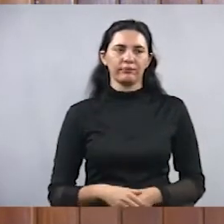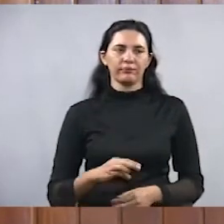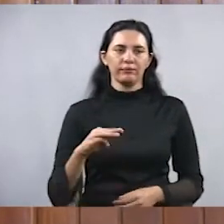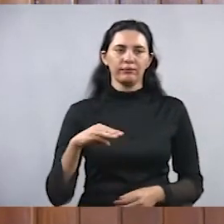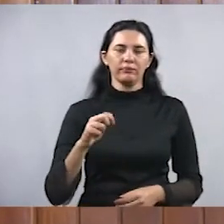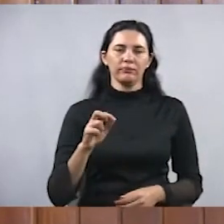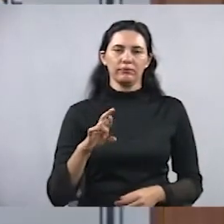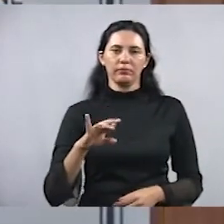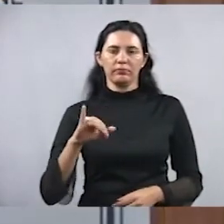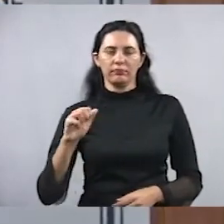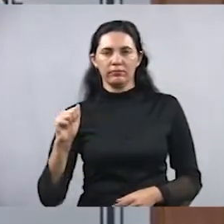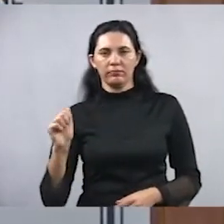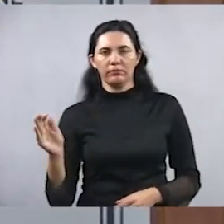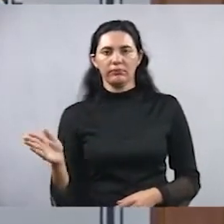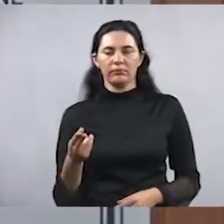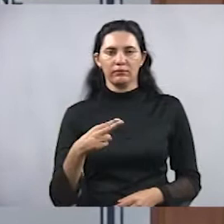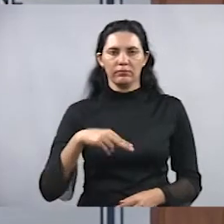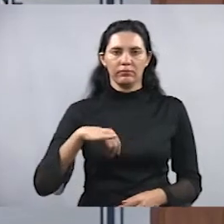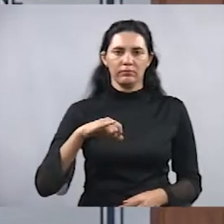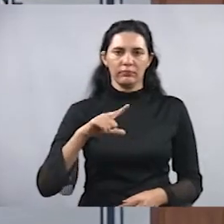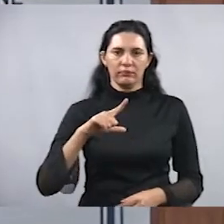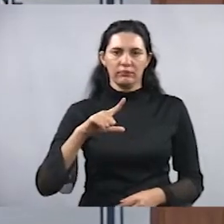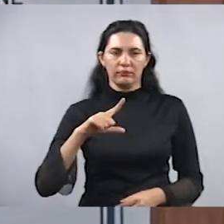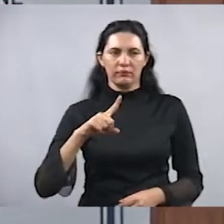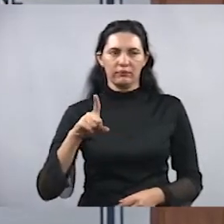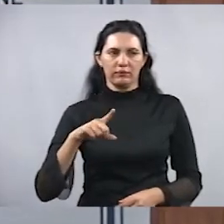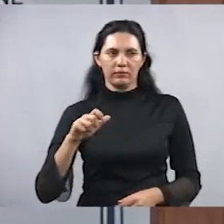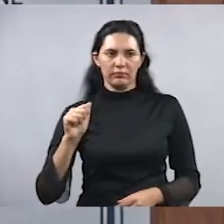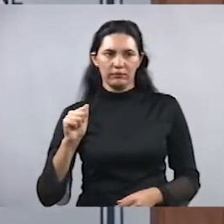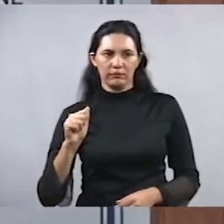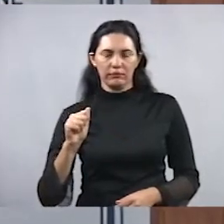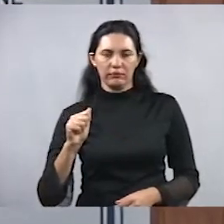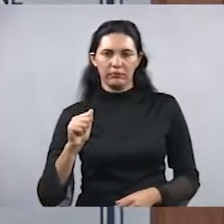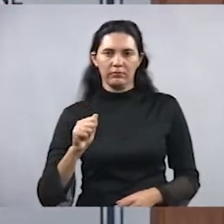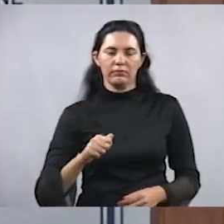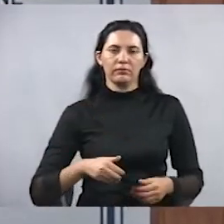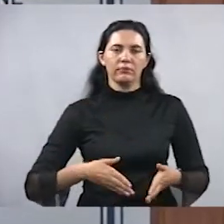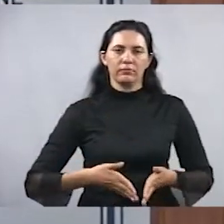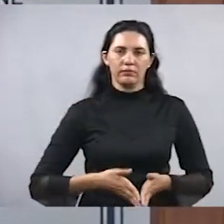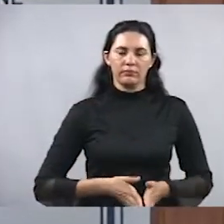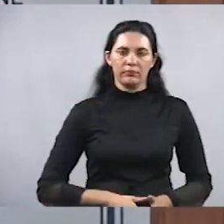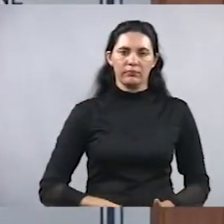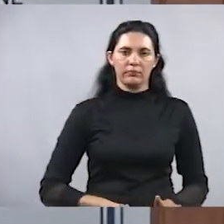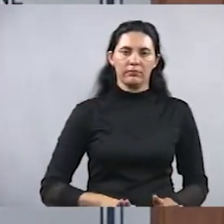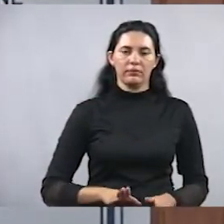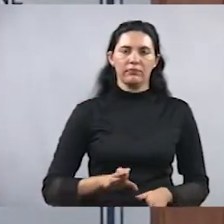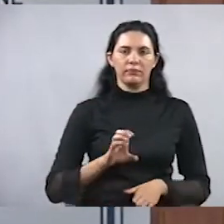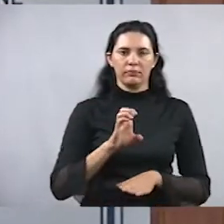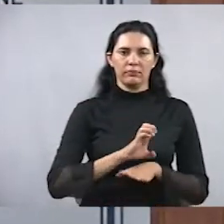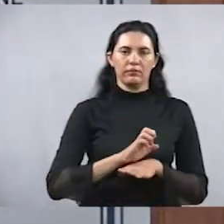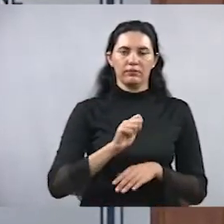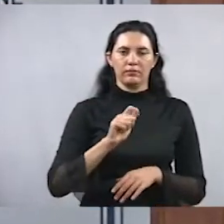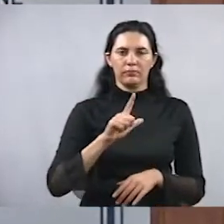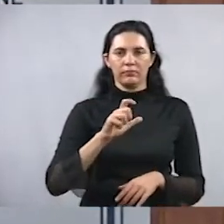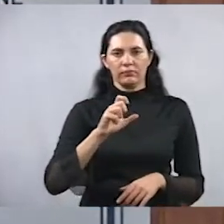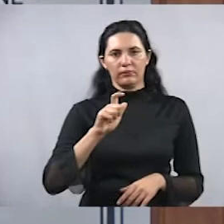dona Maria Nilza dos Santos nasceu em Igreja Nova, Alagoas, em 2 de dezembro de